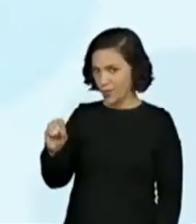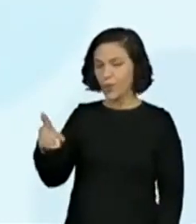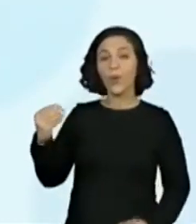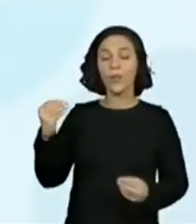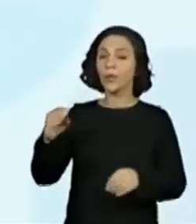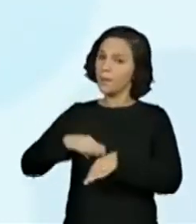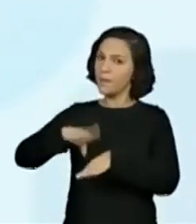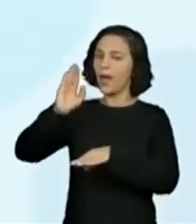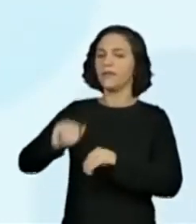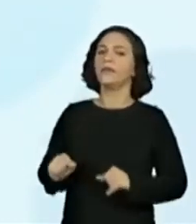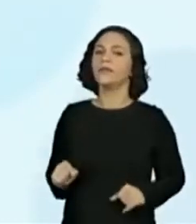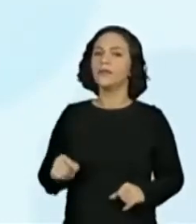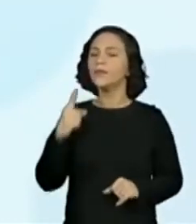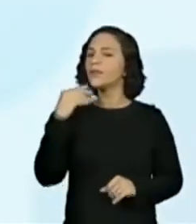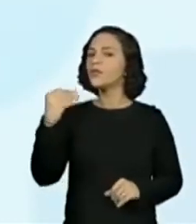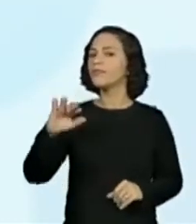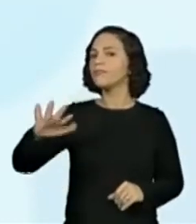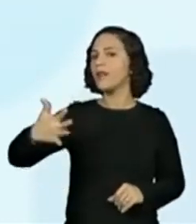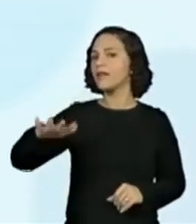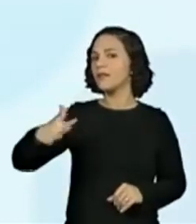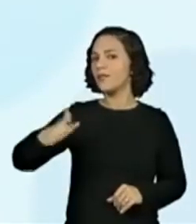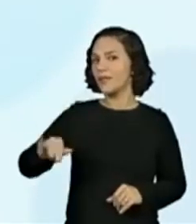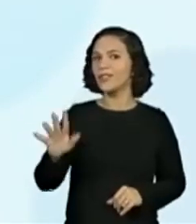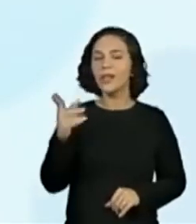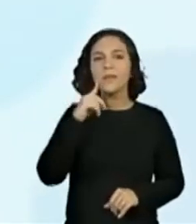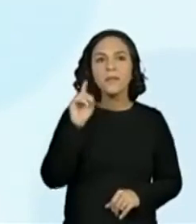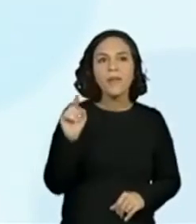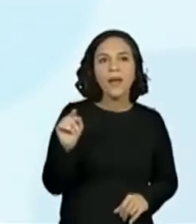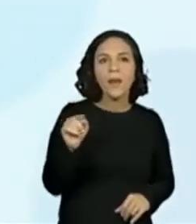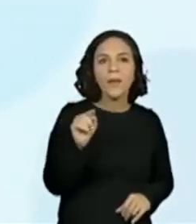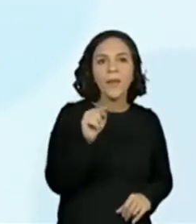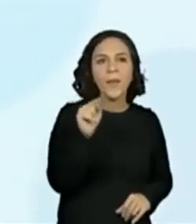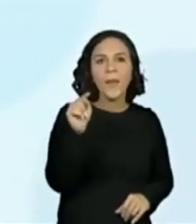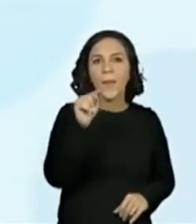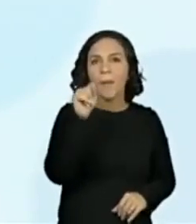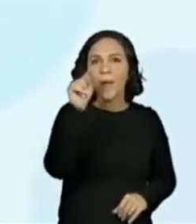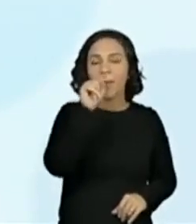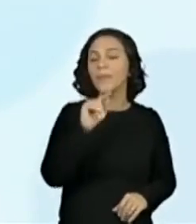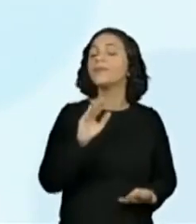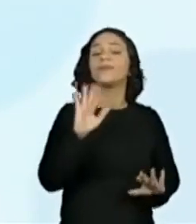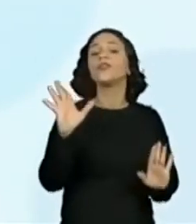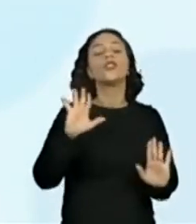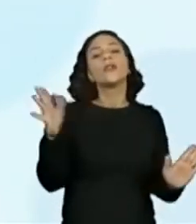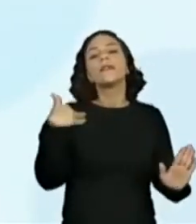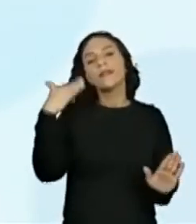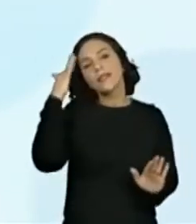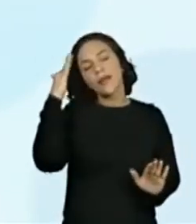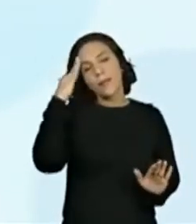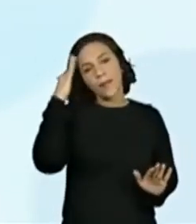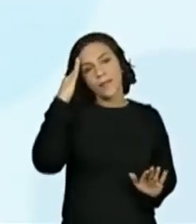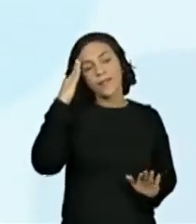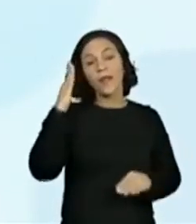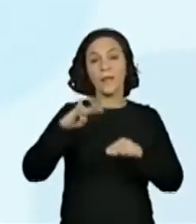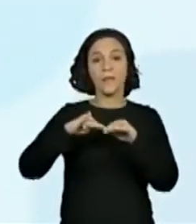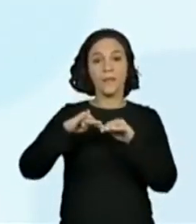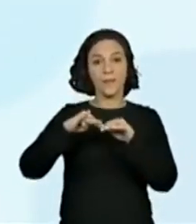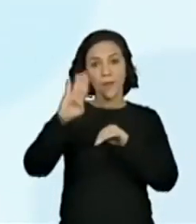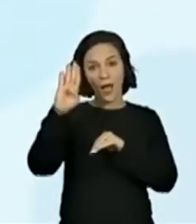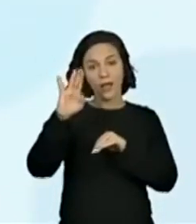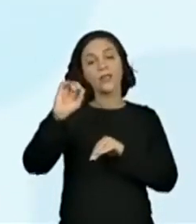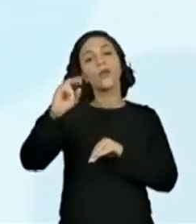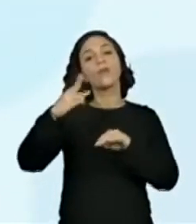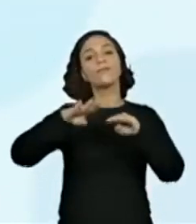número aproximado ele já deve ter ido contar ali, né? Mas o que a gente quer mesmo é queremos saber se há mais de 10